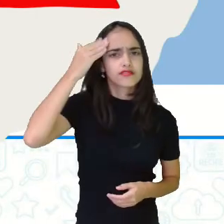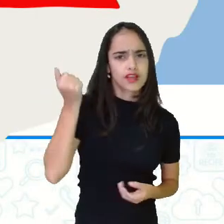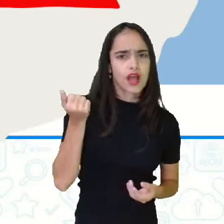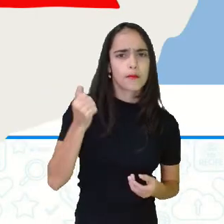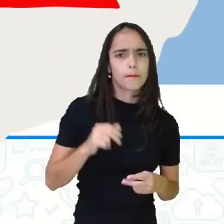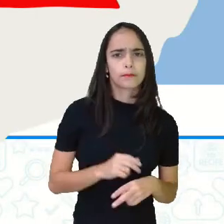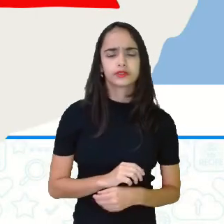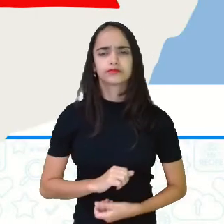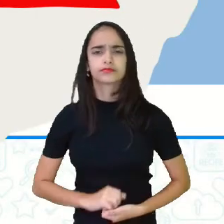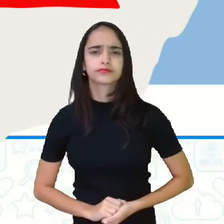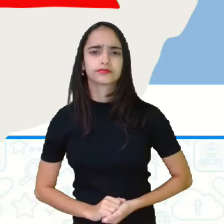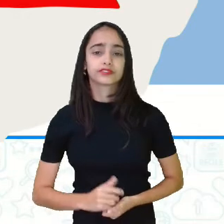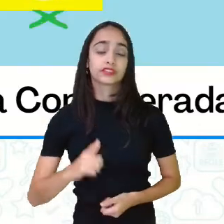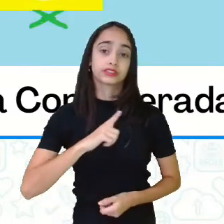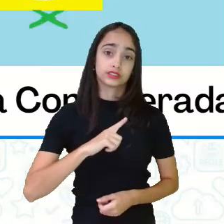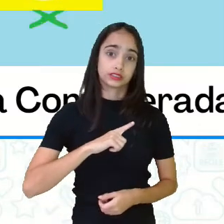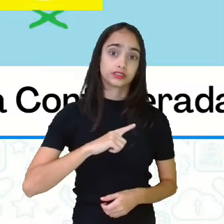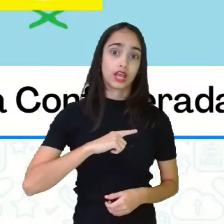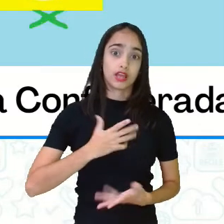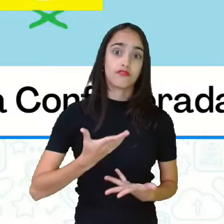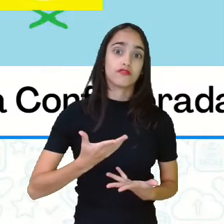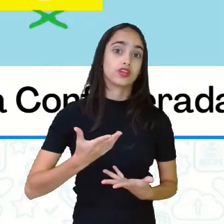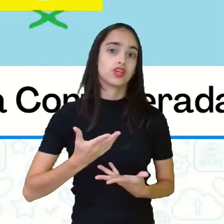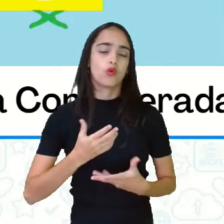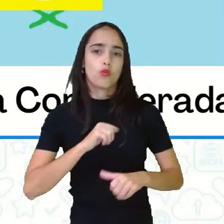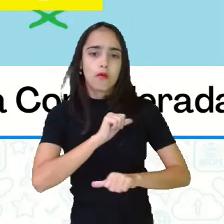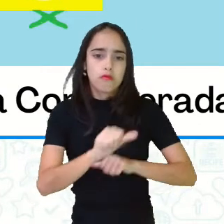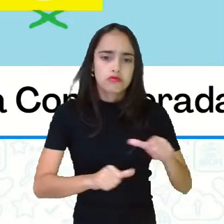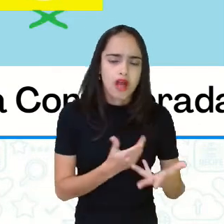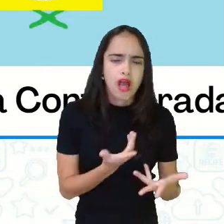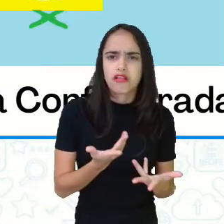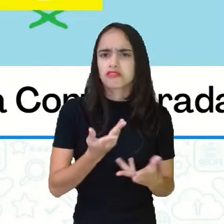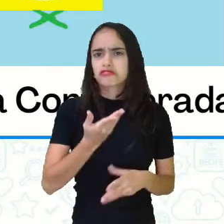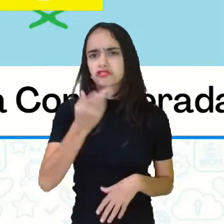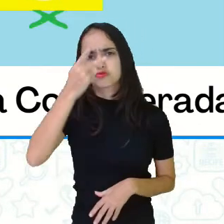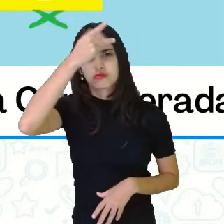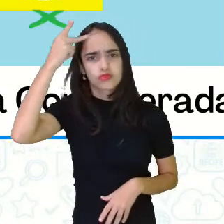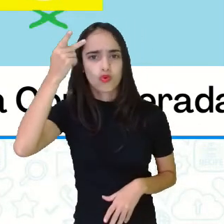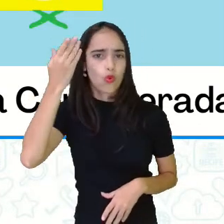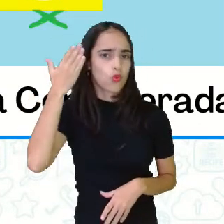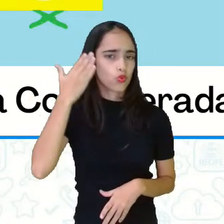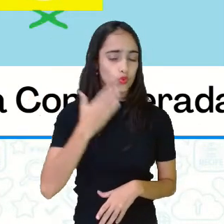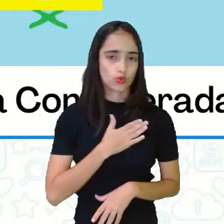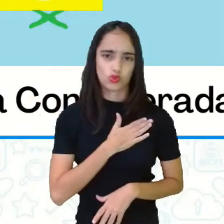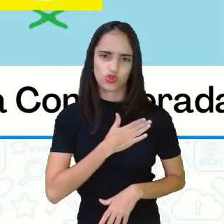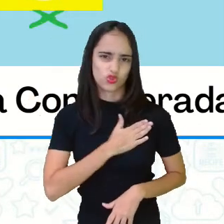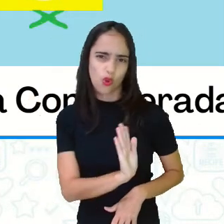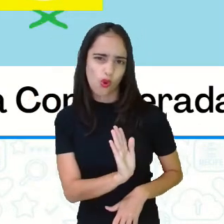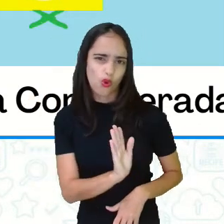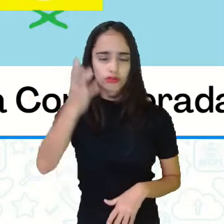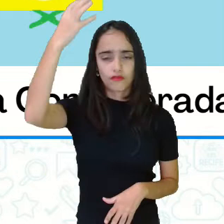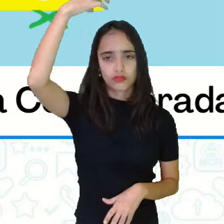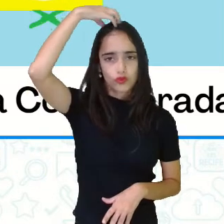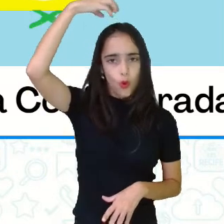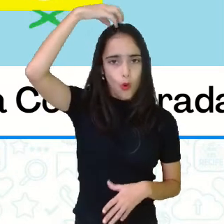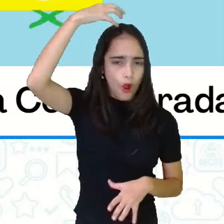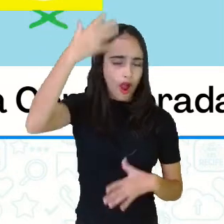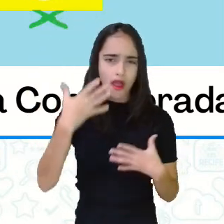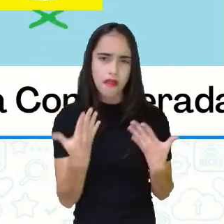Mineira? Foi um momento de revolução que as pessoas não gostavam do rei, não queriam saber de monarquia. Então, foi um movimento